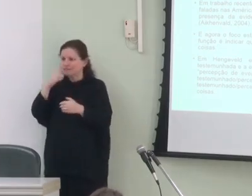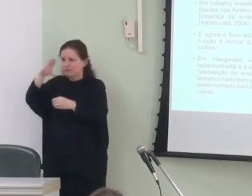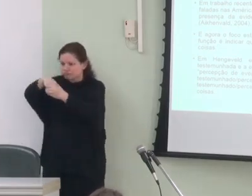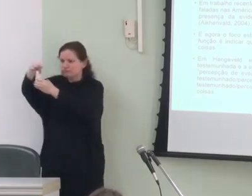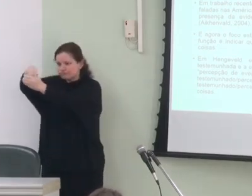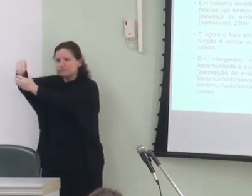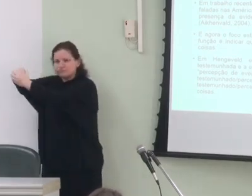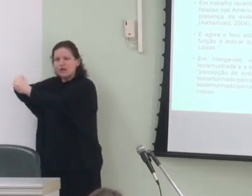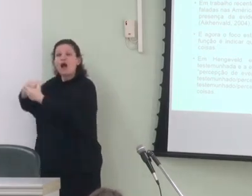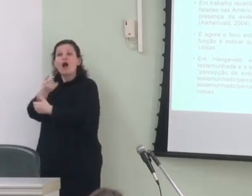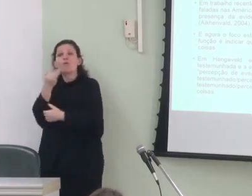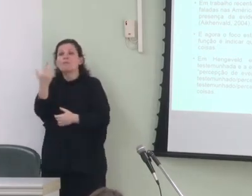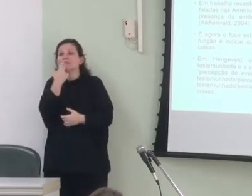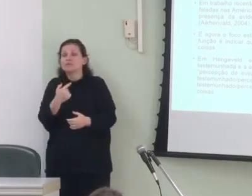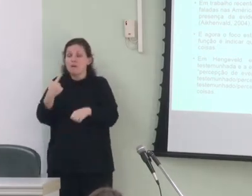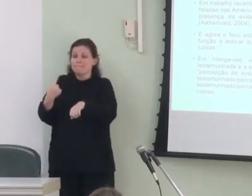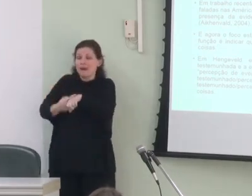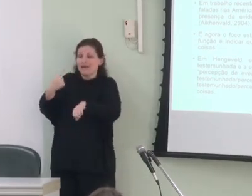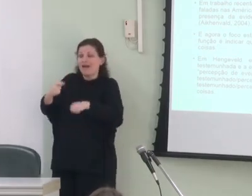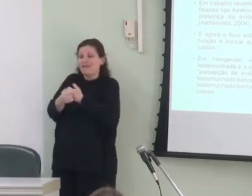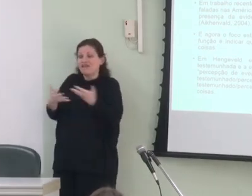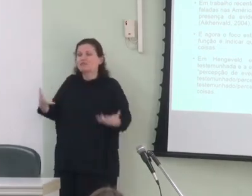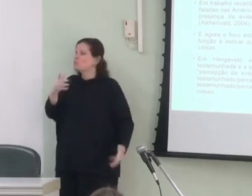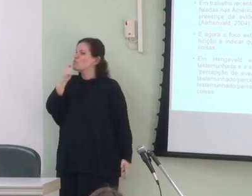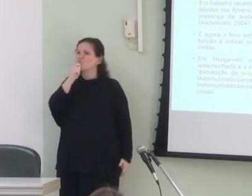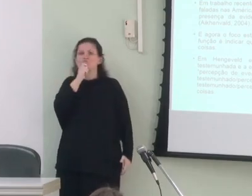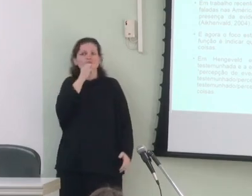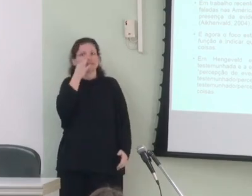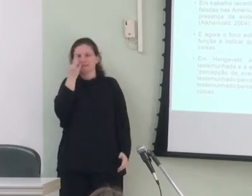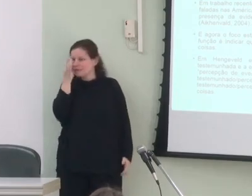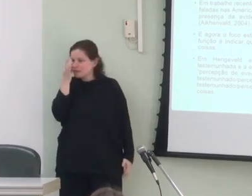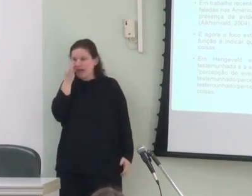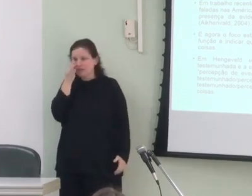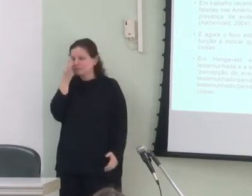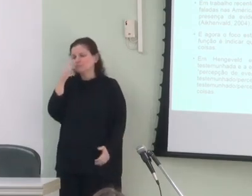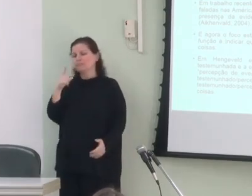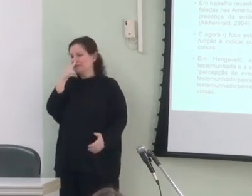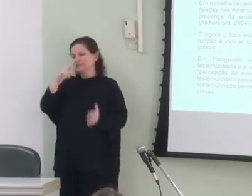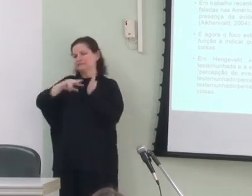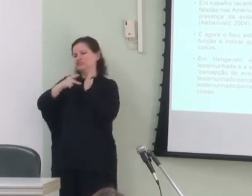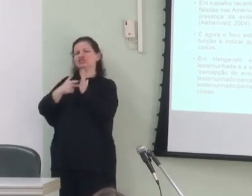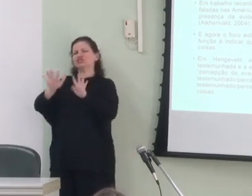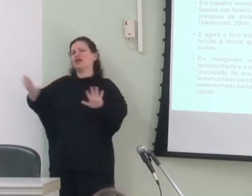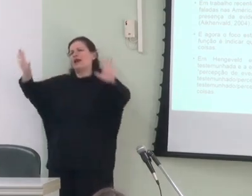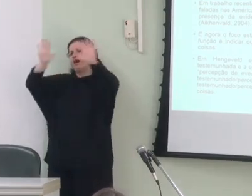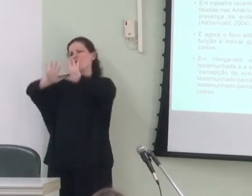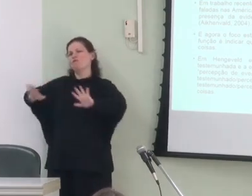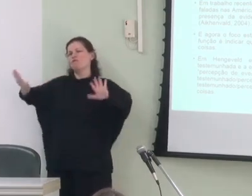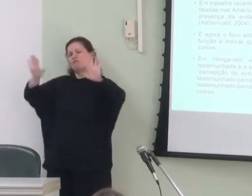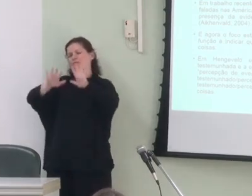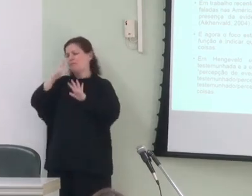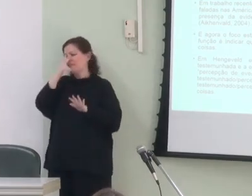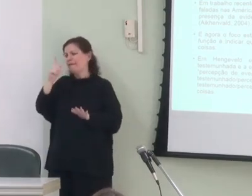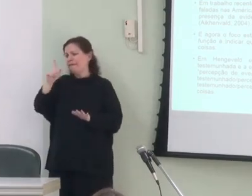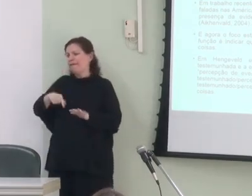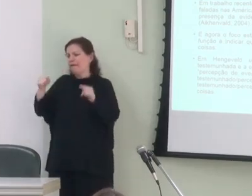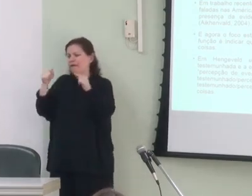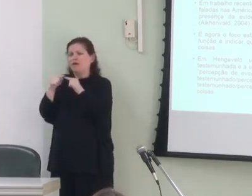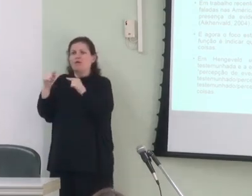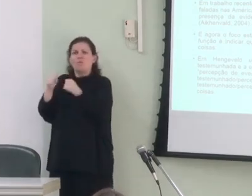algumas línguas marcar um evento como não testemunhado tinha um sentido genérico correspondendo indistintamente a um evento